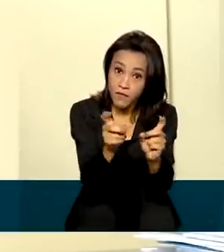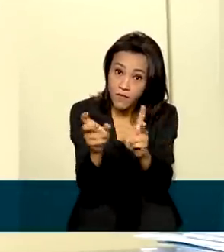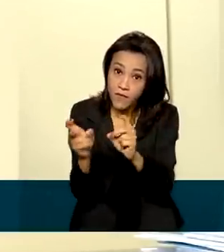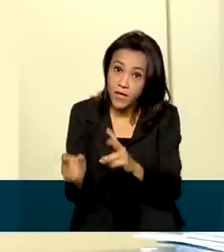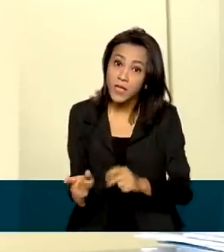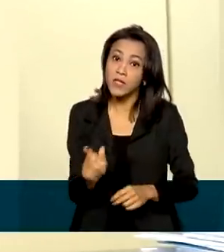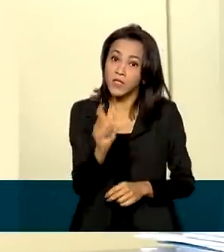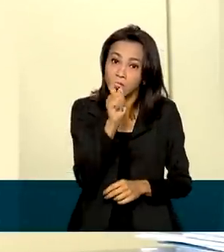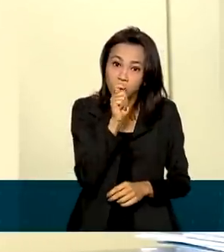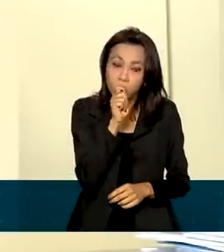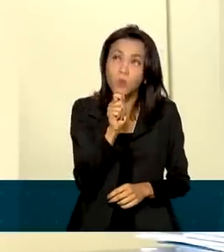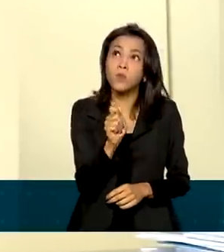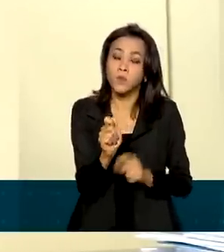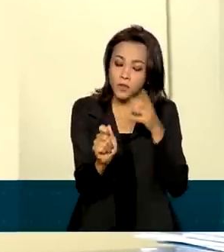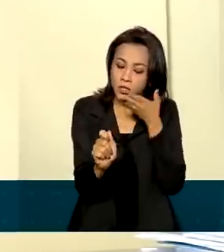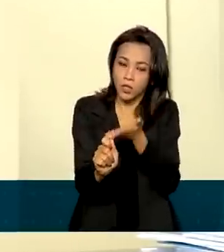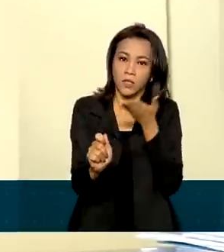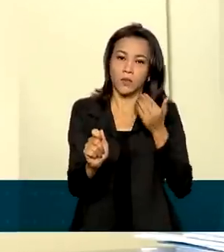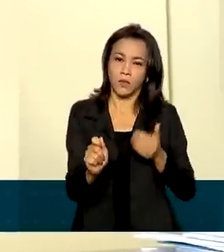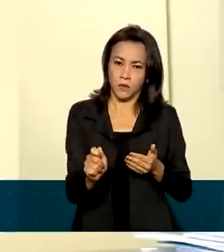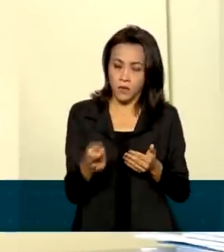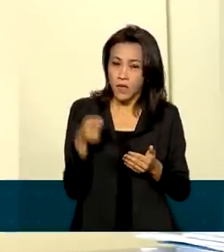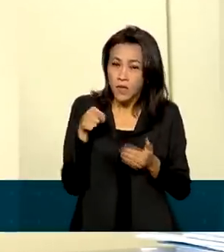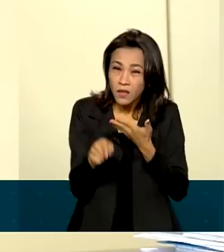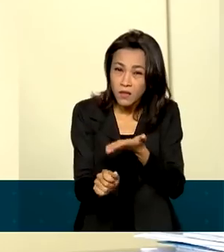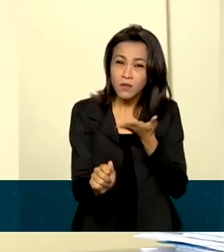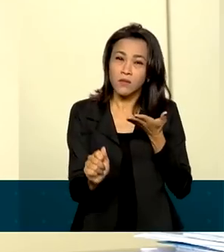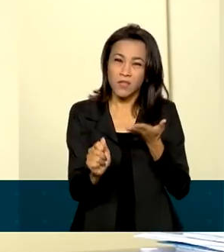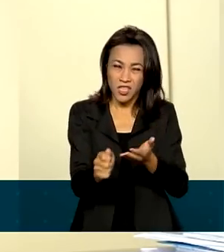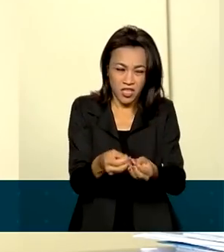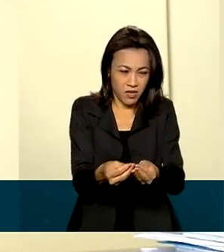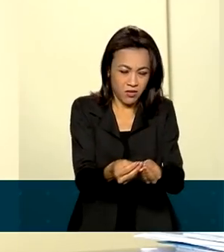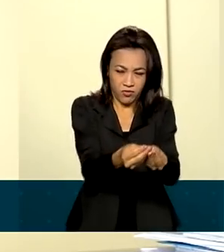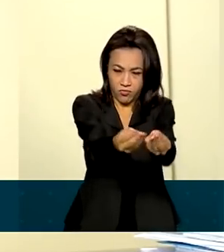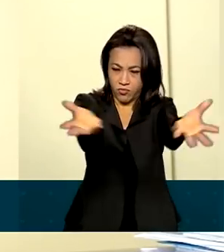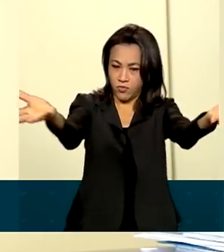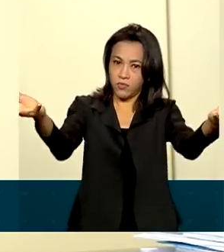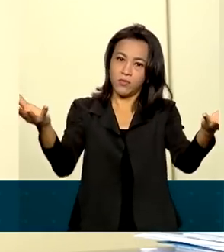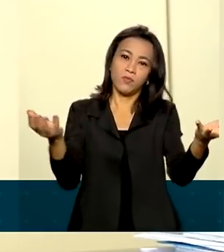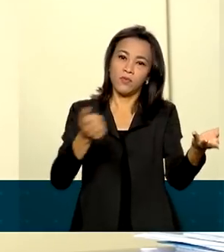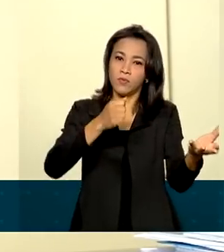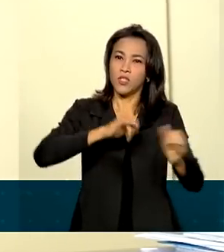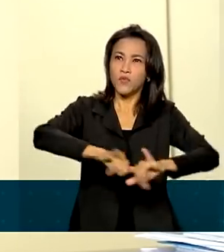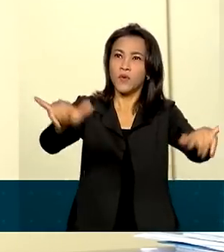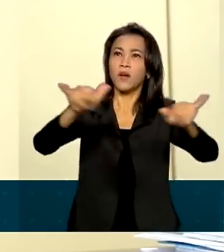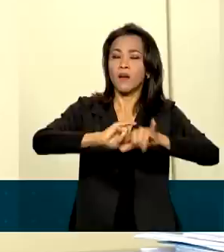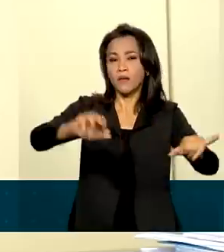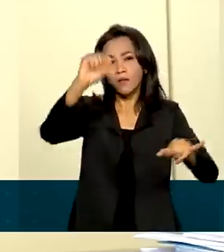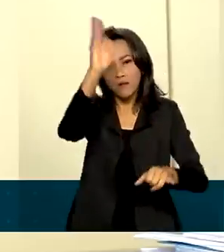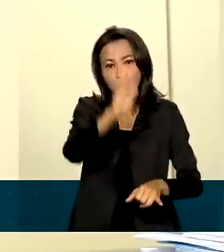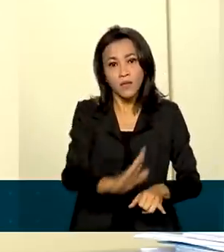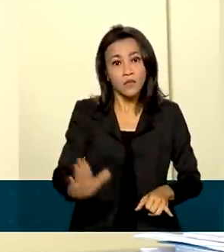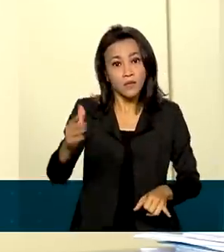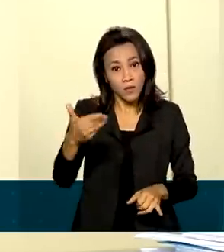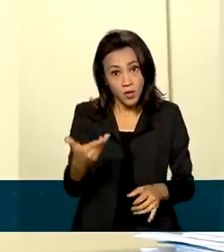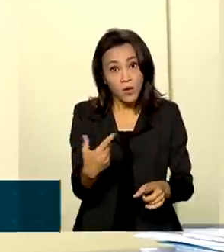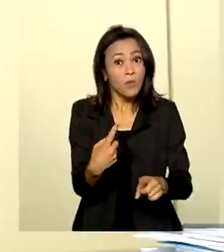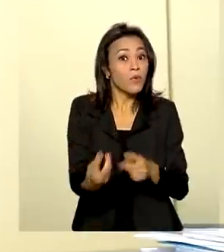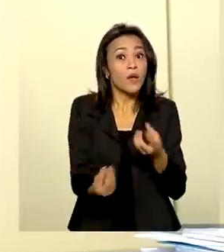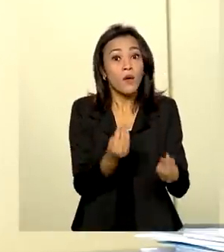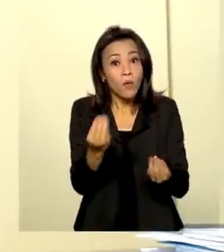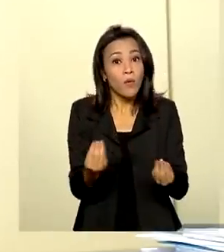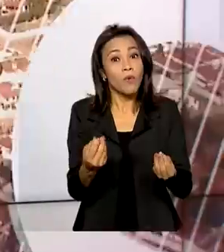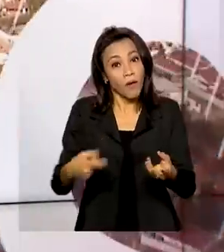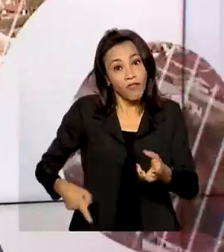para impedir que ele seja cada vez mais disseminado no país, principalmente porque ele chega até nós através de